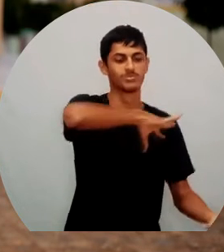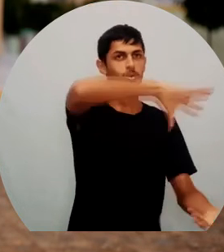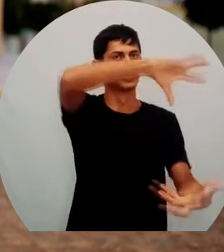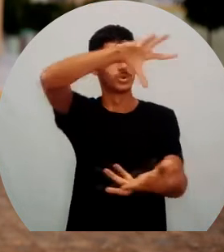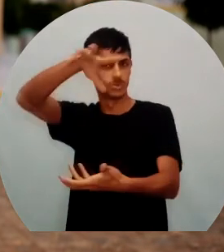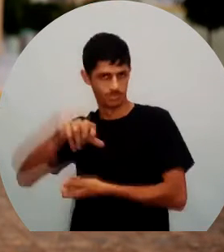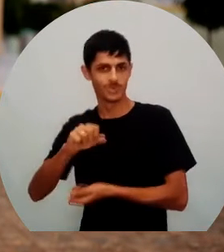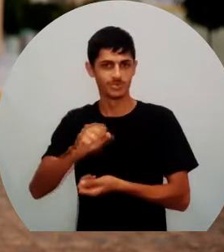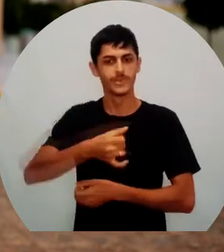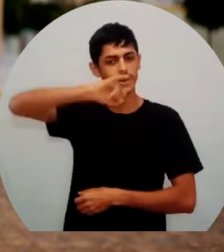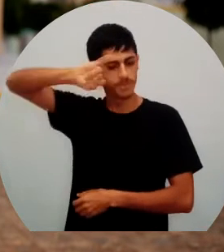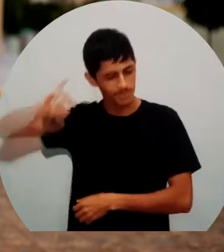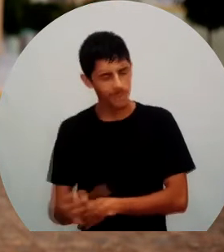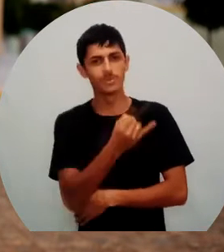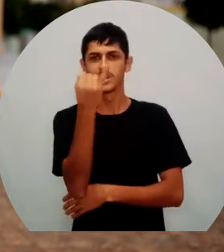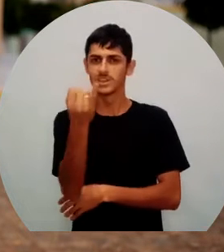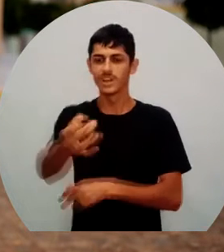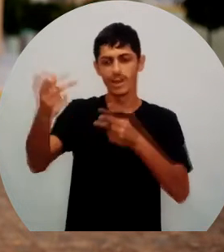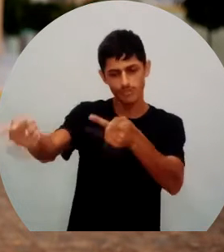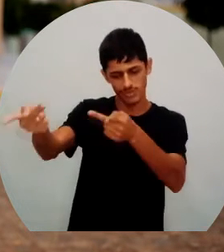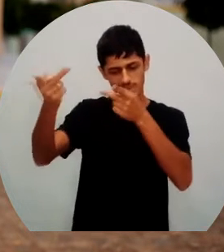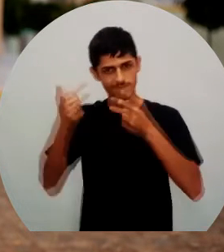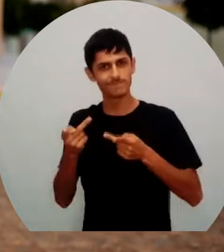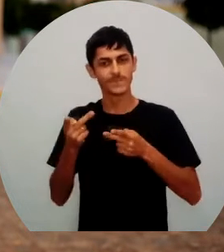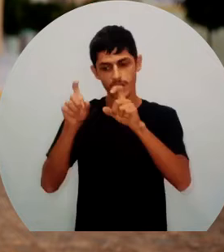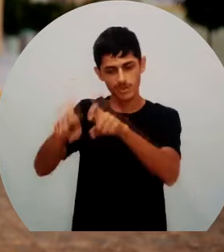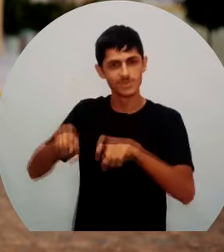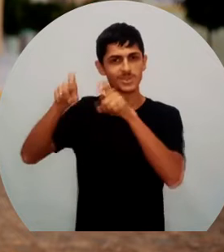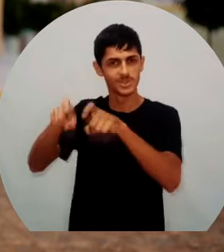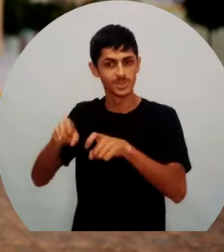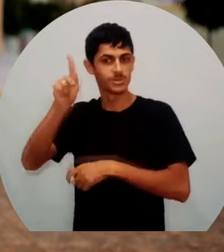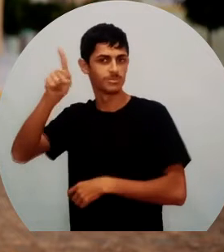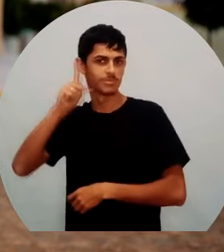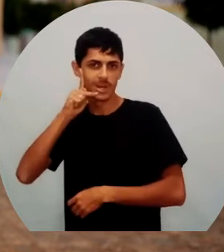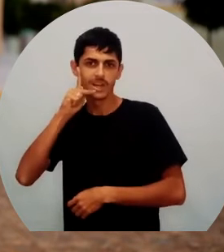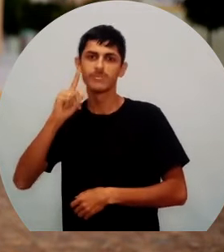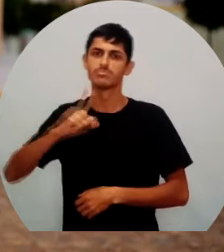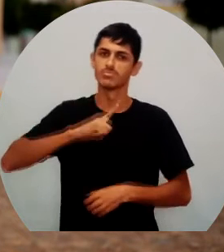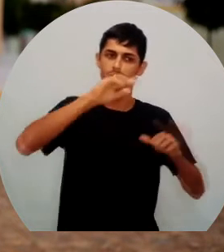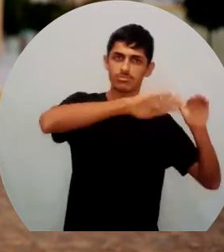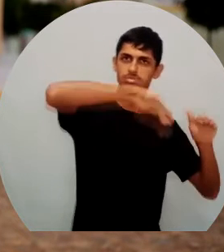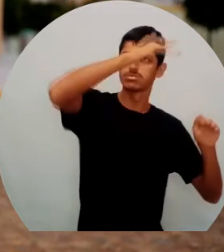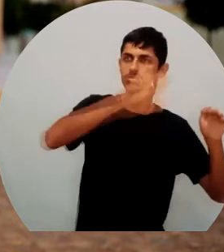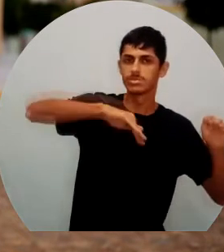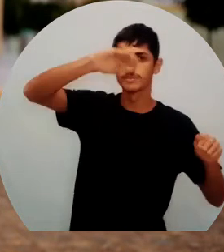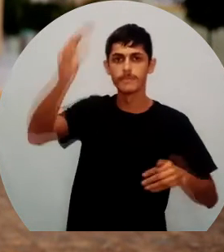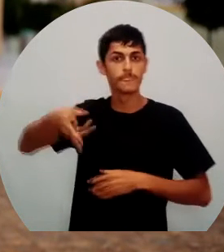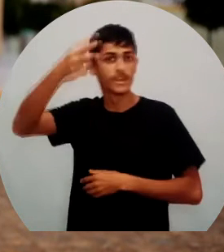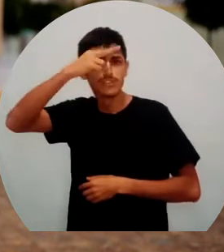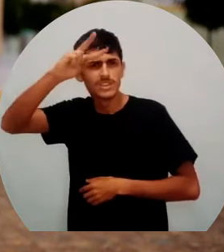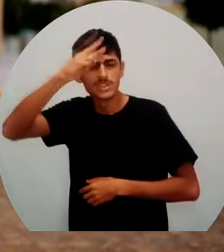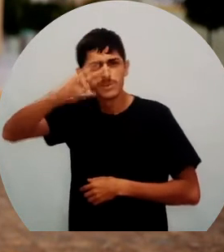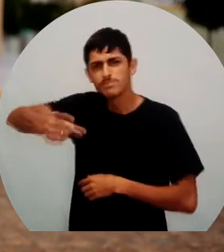aproveitar a nossa vila com seu ecoturismo da Serra do Pará, suas cavernas, inscrições pré-históricas,